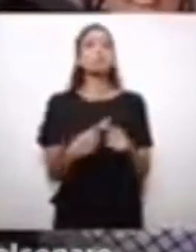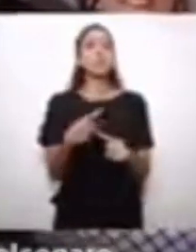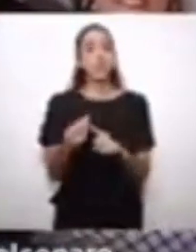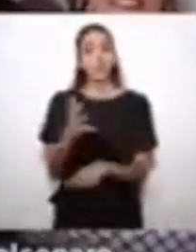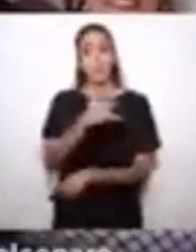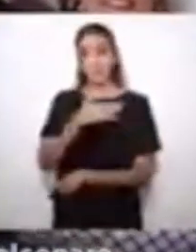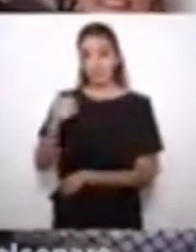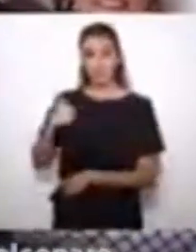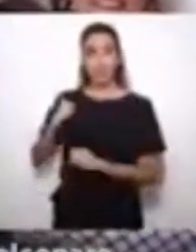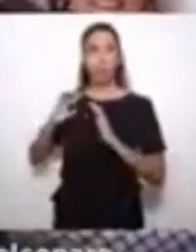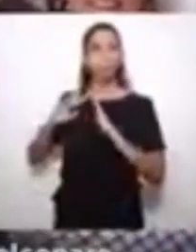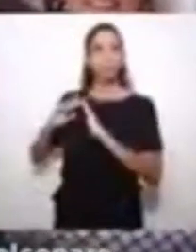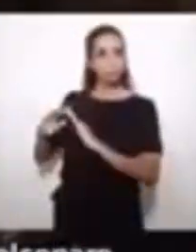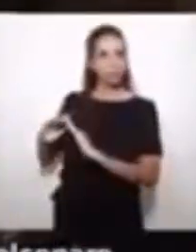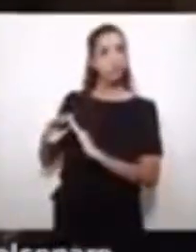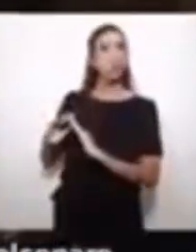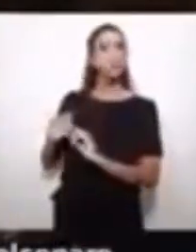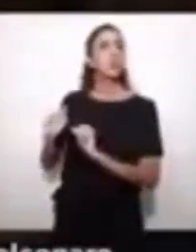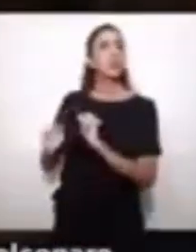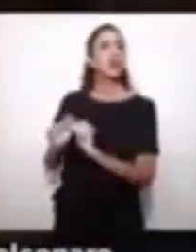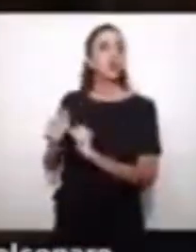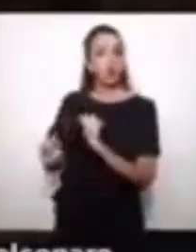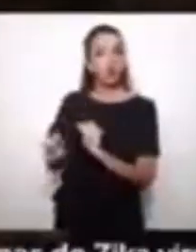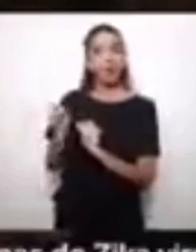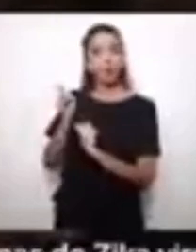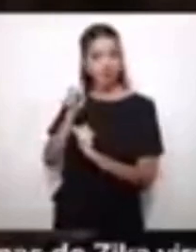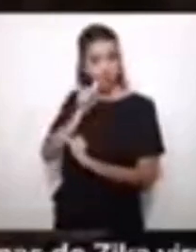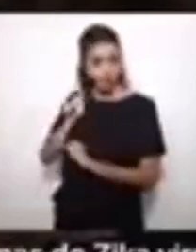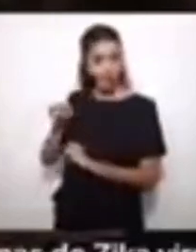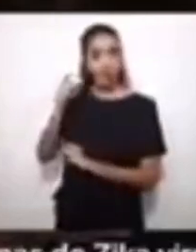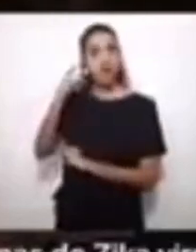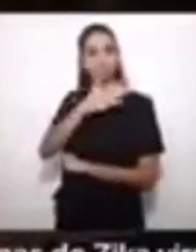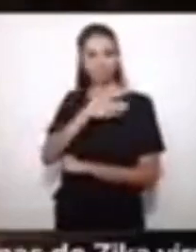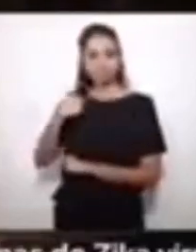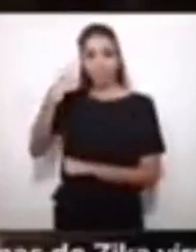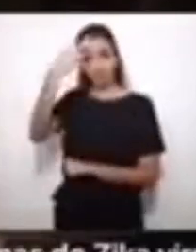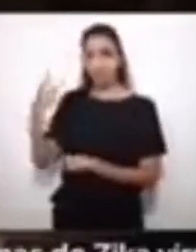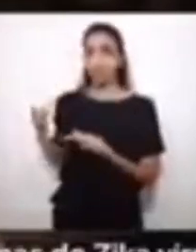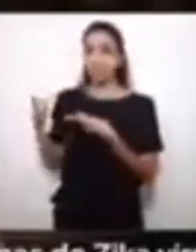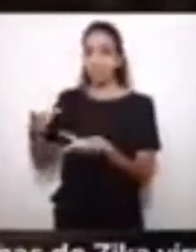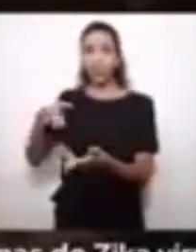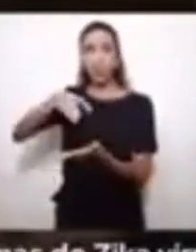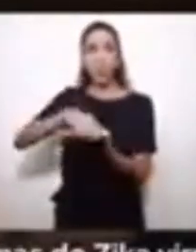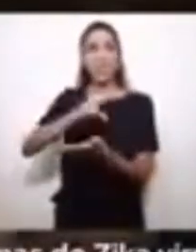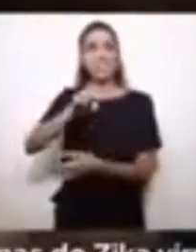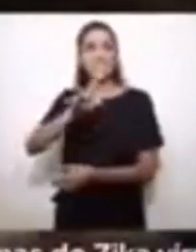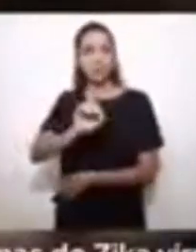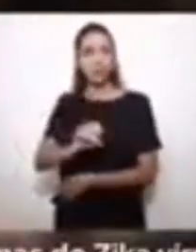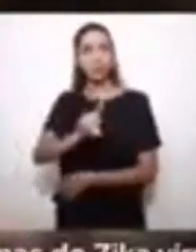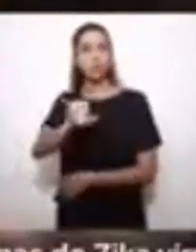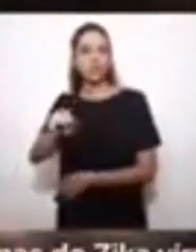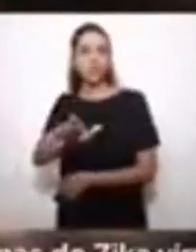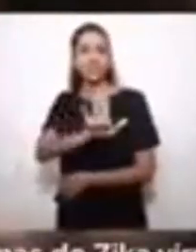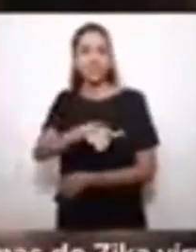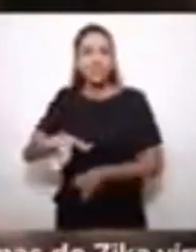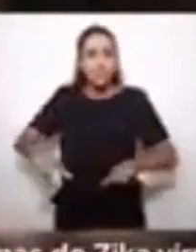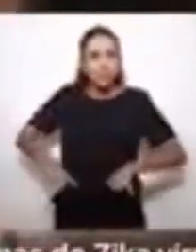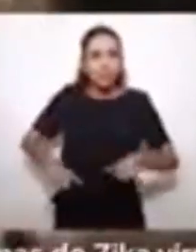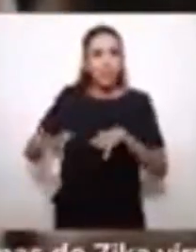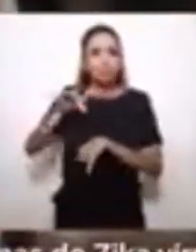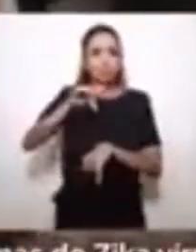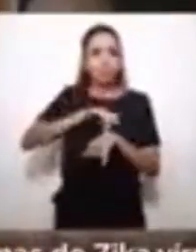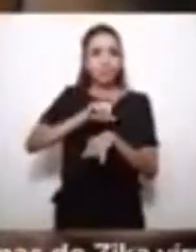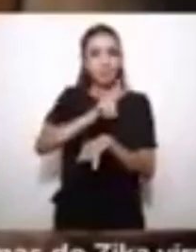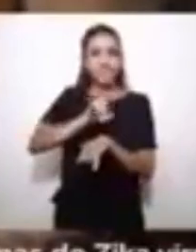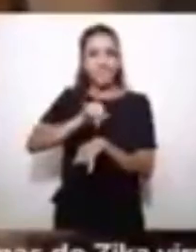Atendendo uma solicitação da primeira-dama, Michele Bolsonaro, que visitou os centros dia de acompanhamento das crianças vítimas